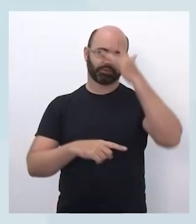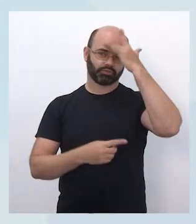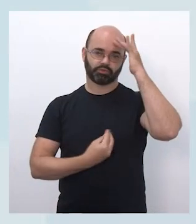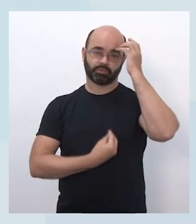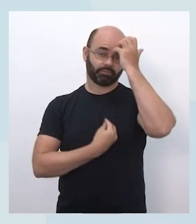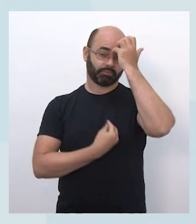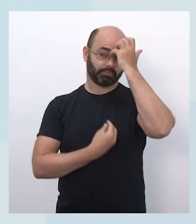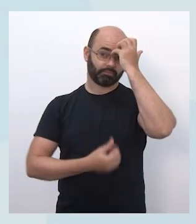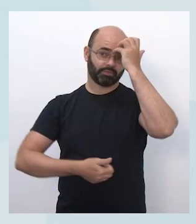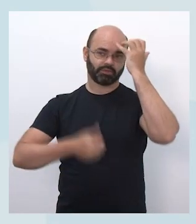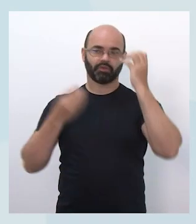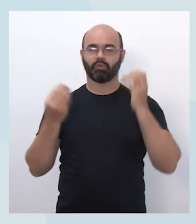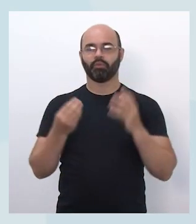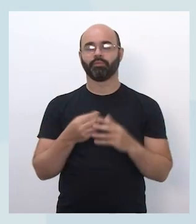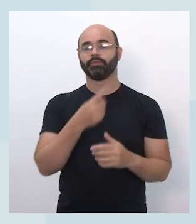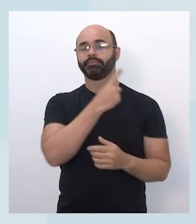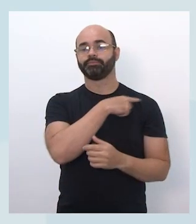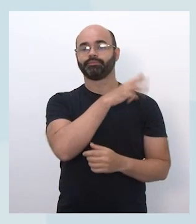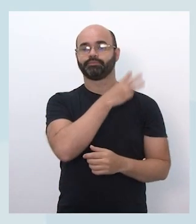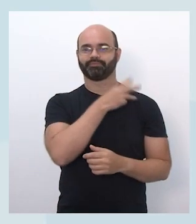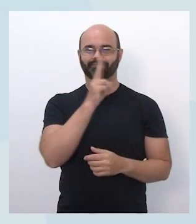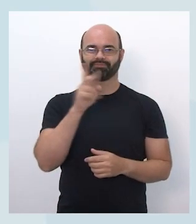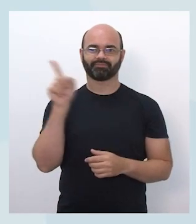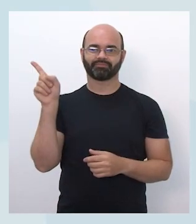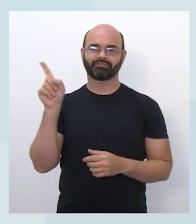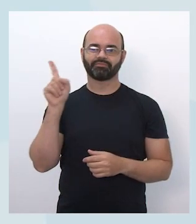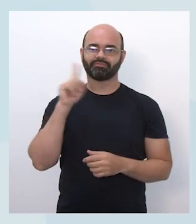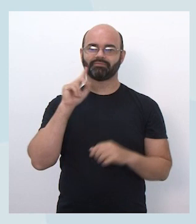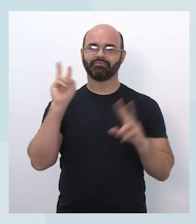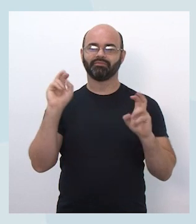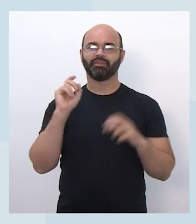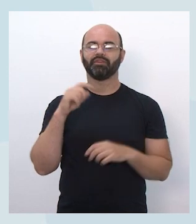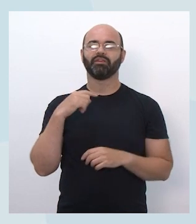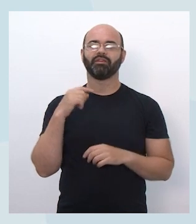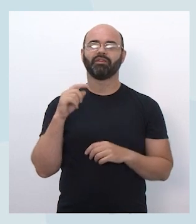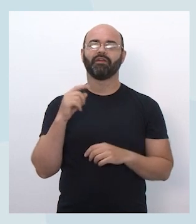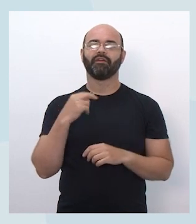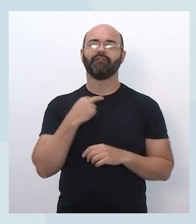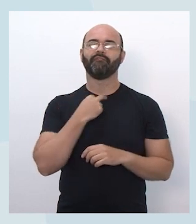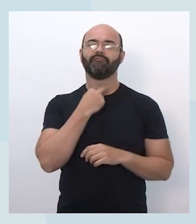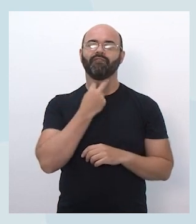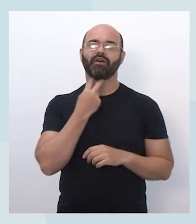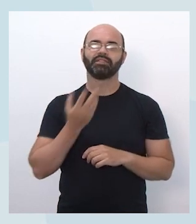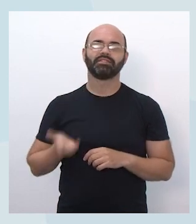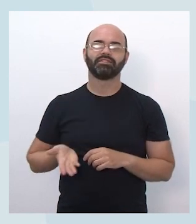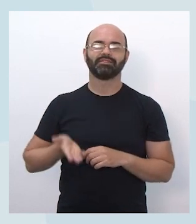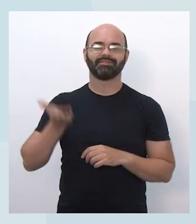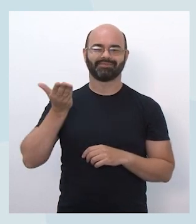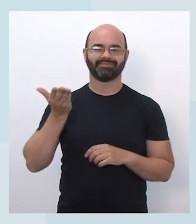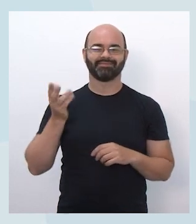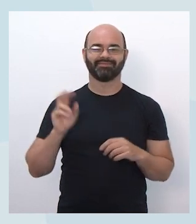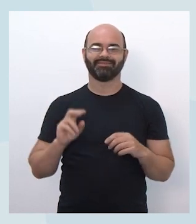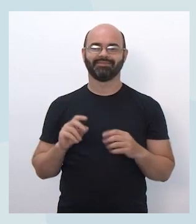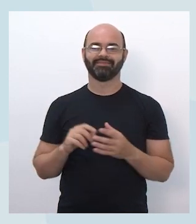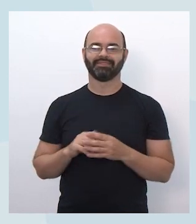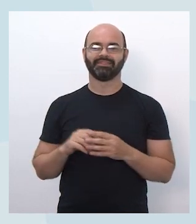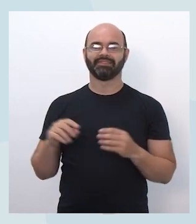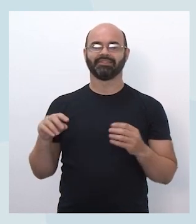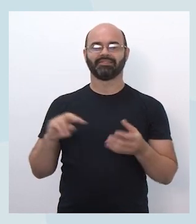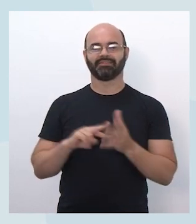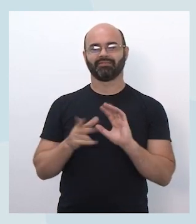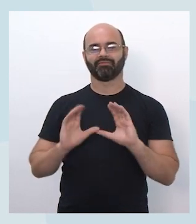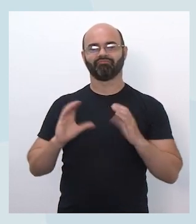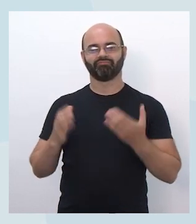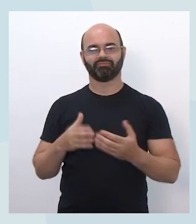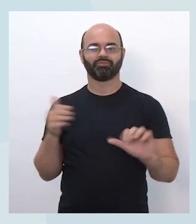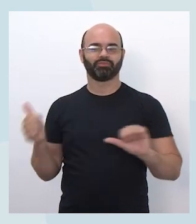ainda de ensino médio, um que chama Levantando as Nossas Vozes, que é um também sobre promoção de mudanças na comunidade, mais